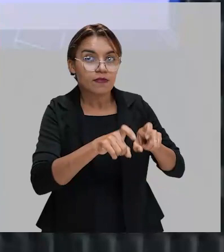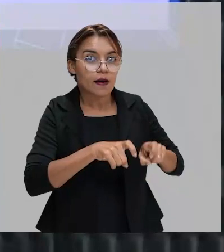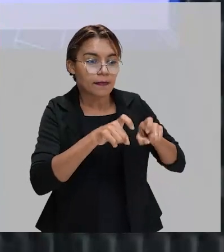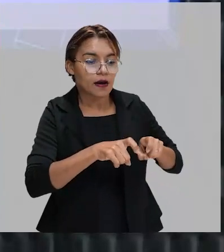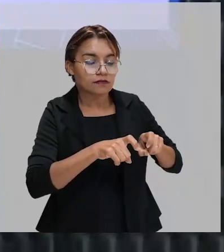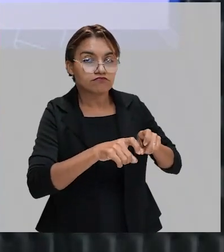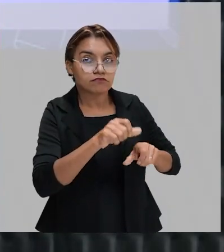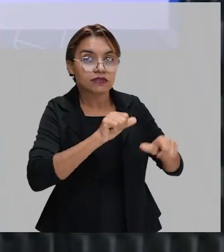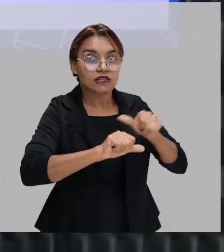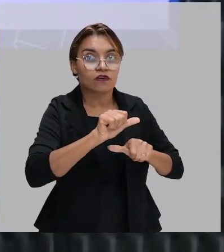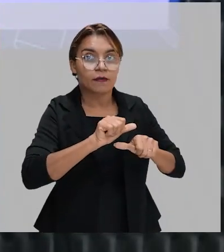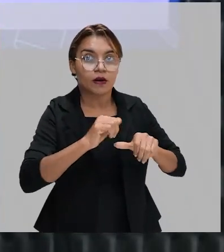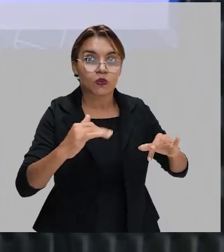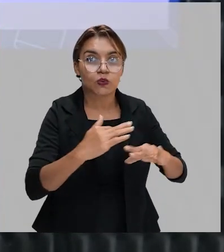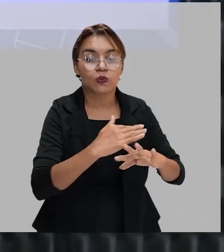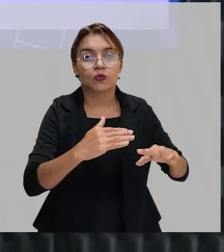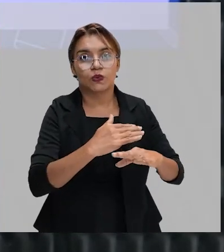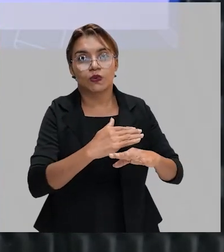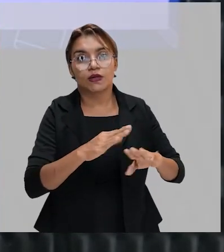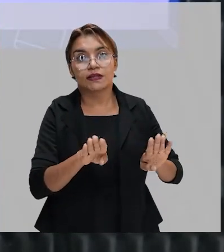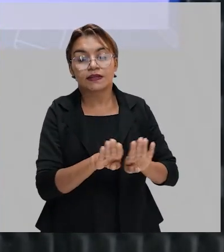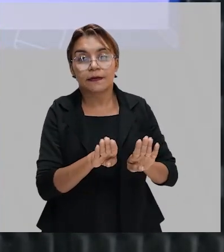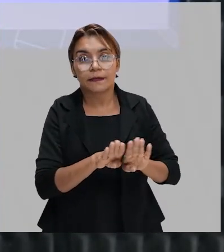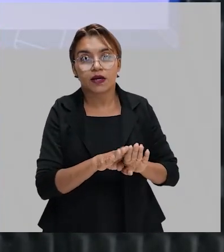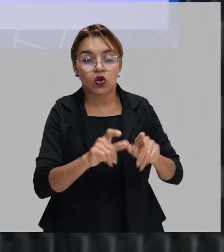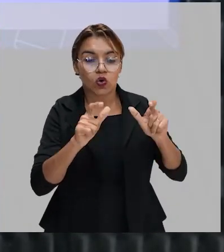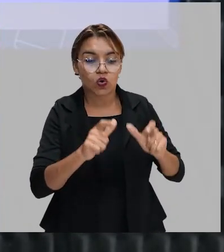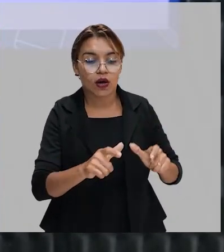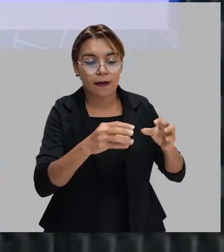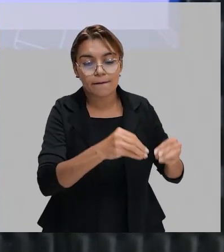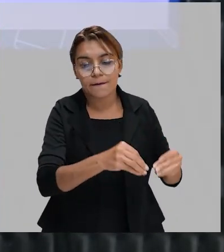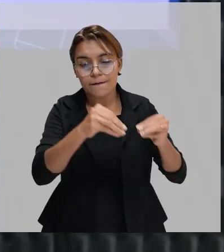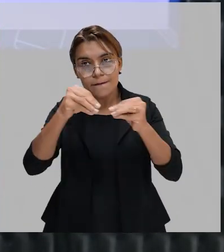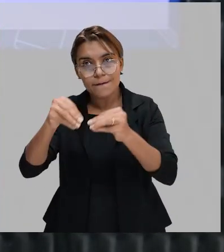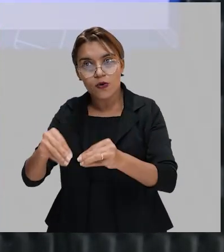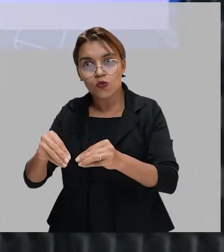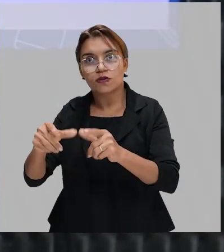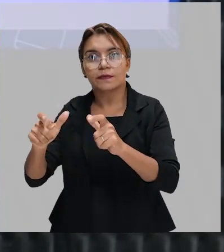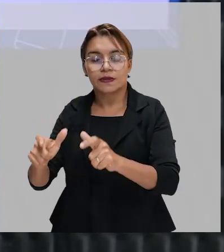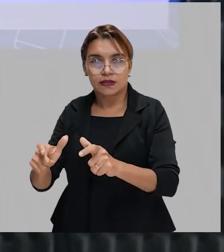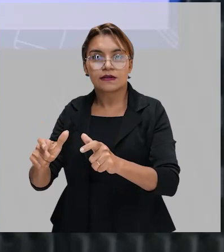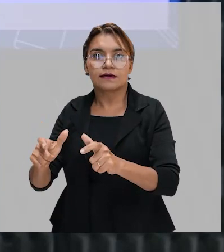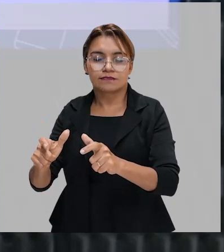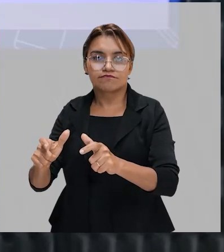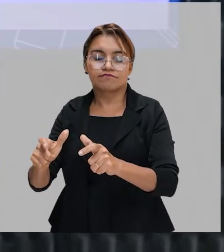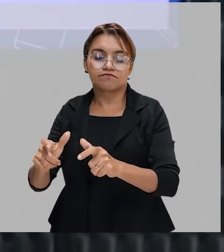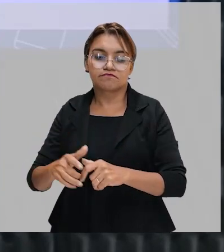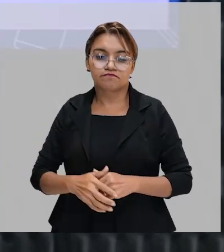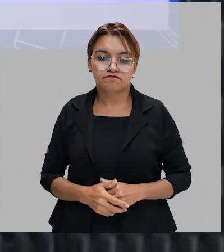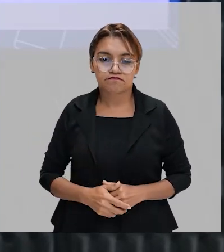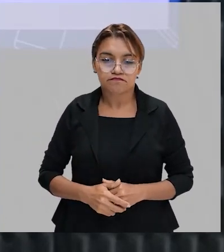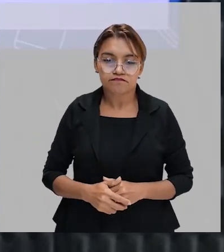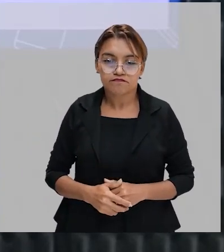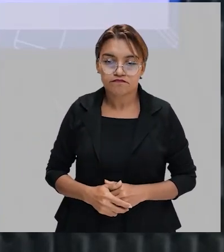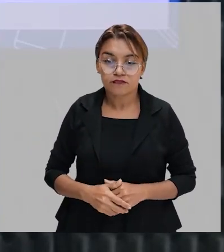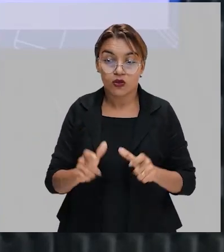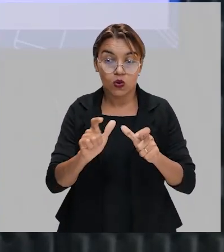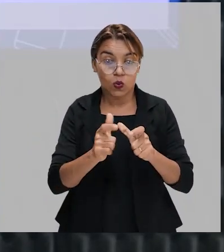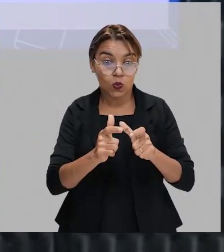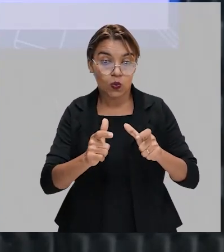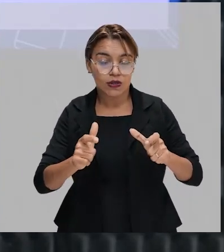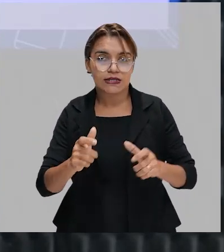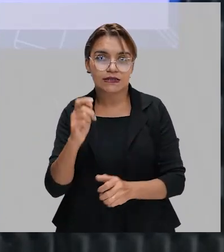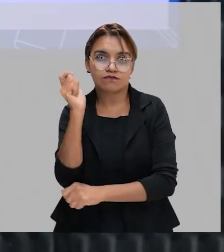tá? Imigração, que eu falei. Muitas pessoas de outros países vieram para cá, inclusive os japoneses. Crescimento